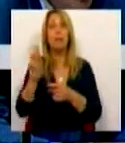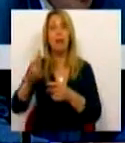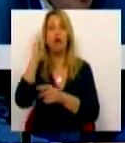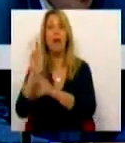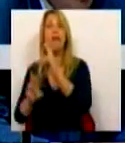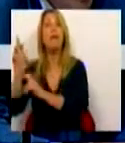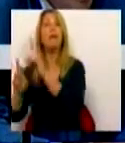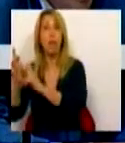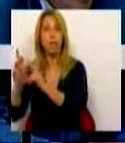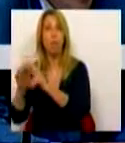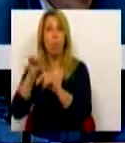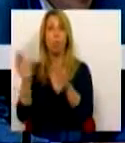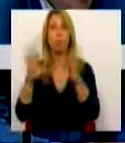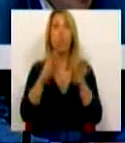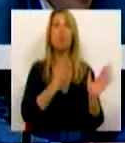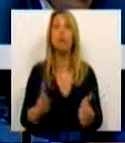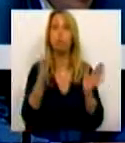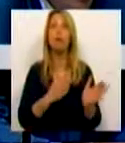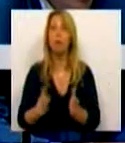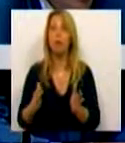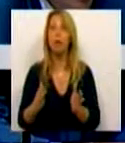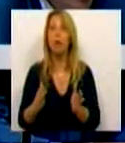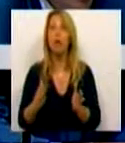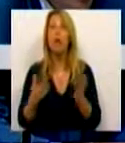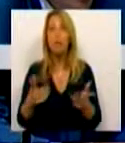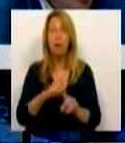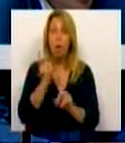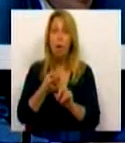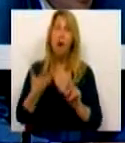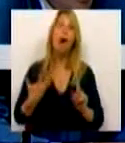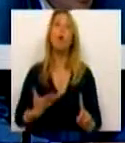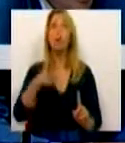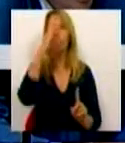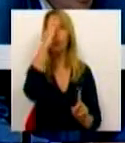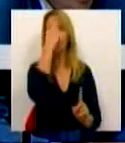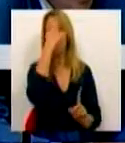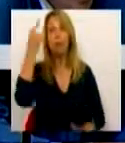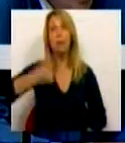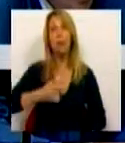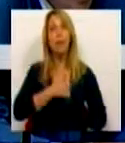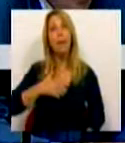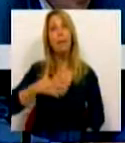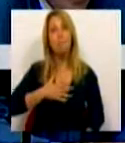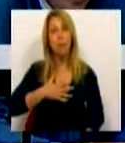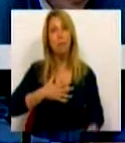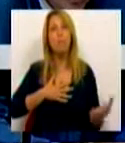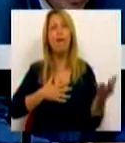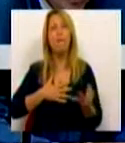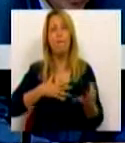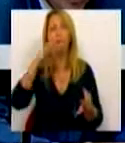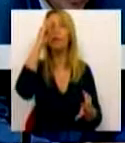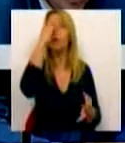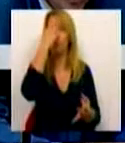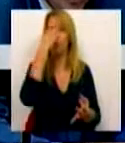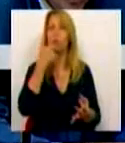à produtividade. E este ano era o ano onde o esforço que era exigido às empresas era um esforço maior